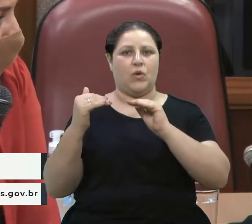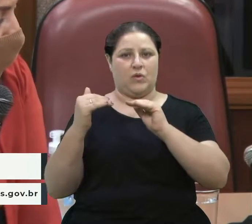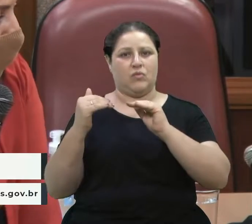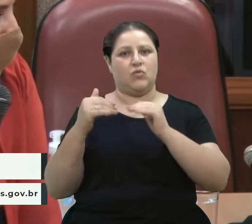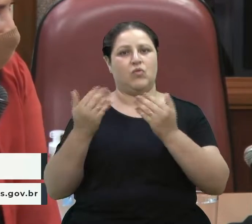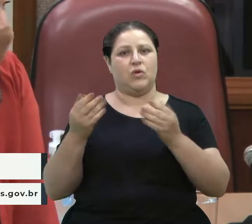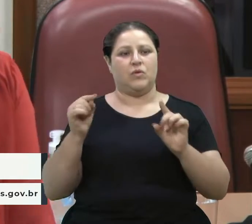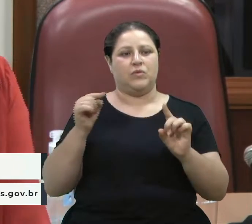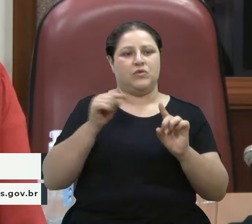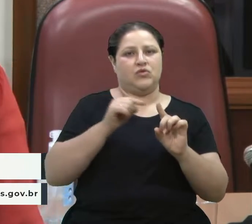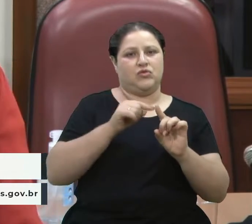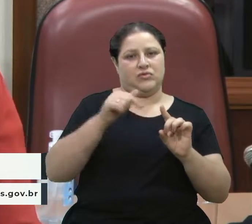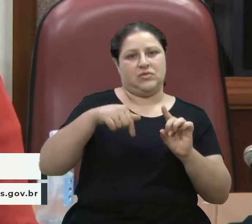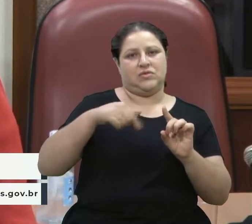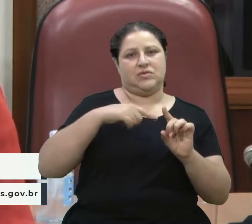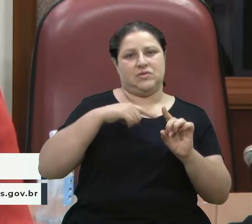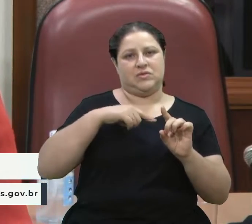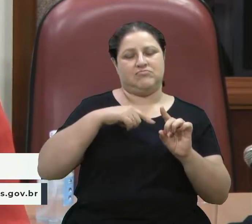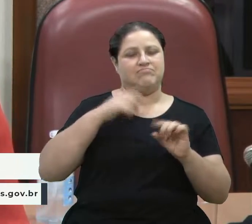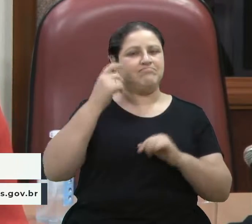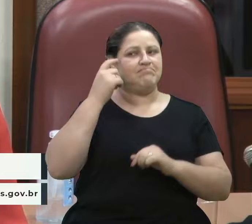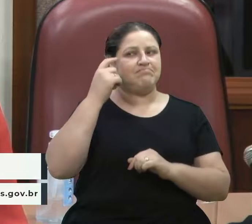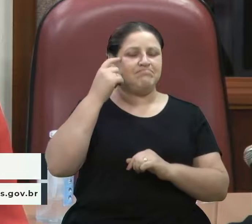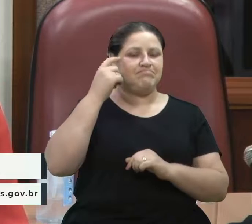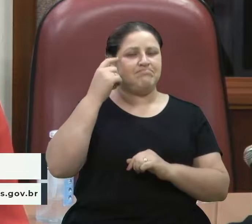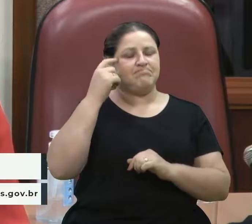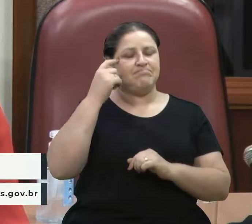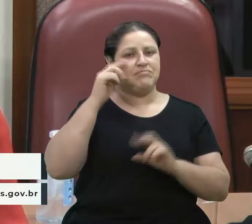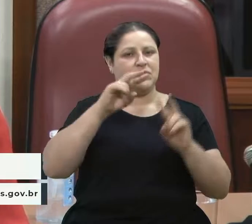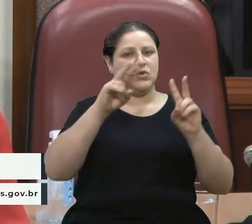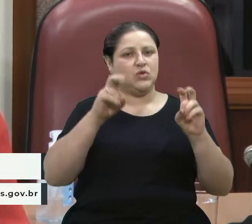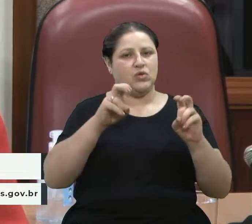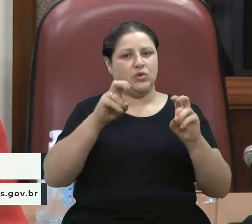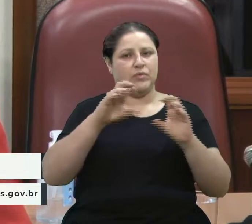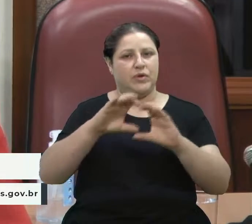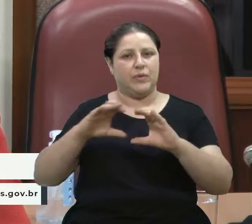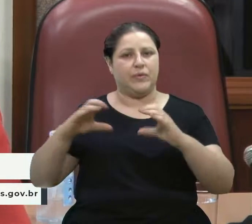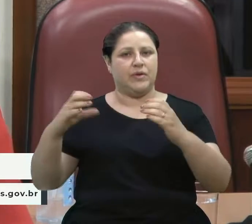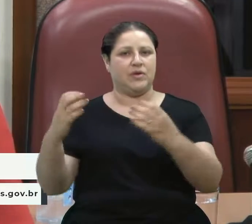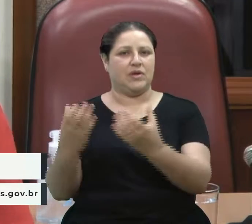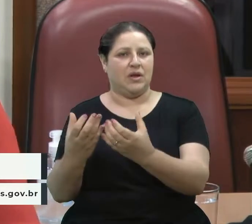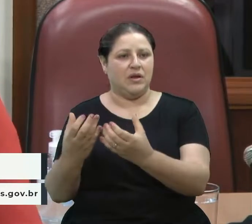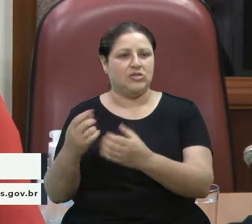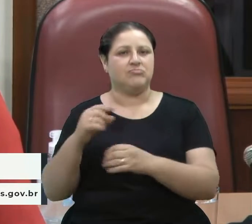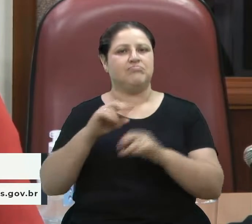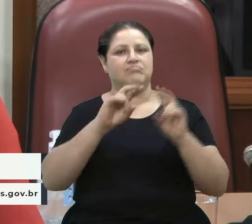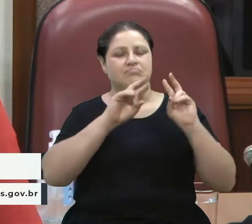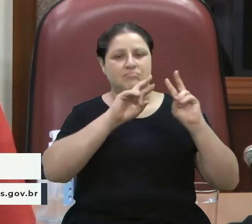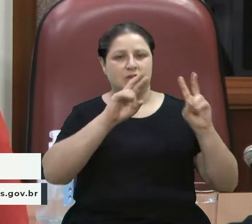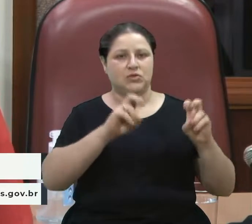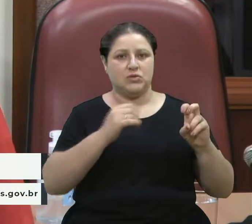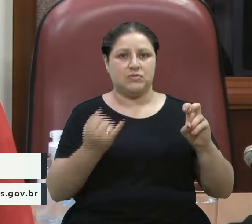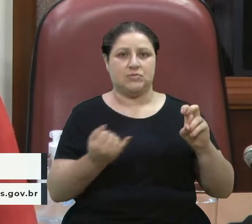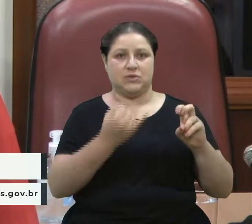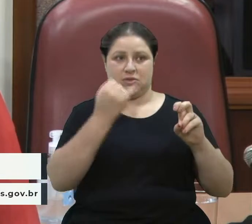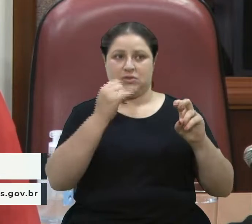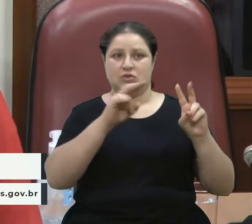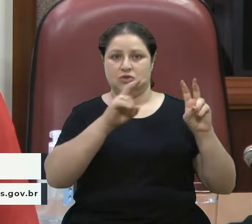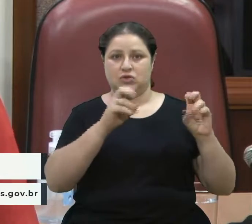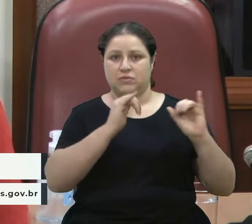que nós temos aqui de pensar em relação à comunidade e num assunto tão importante quanto a questão do transporte coletivo.